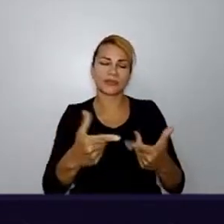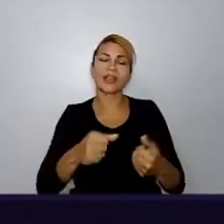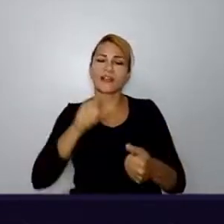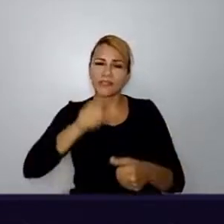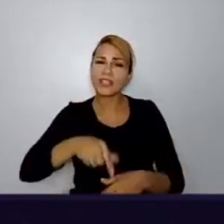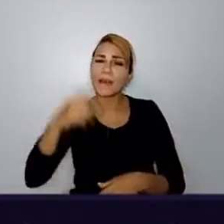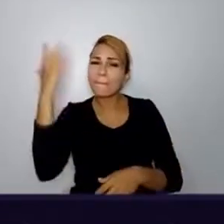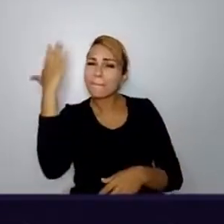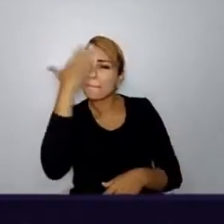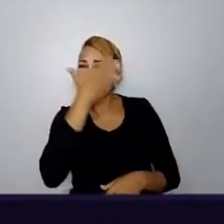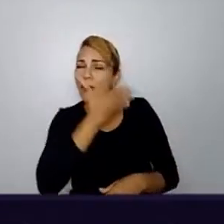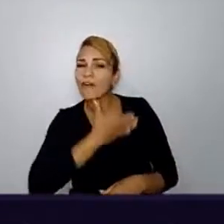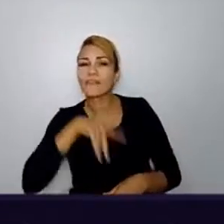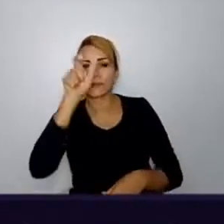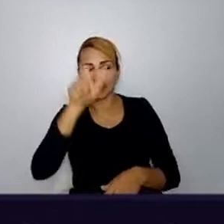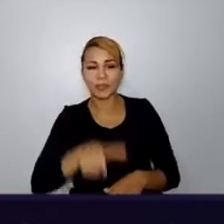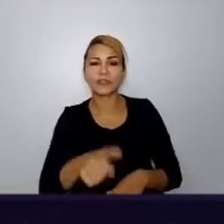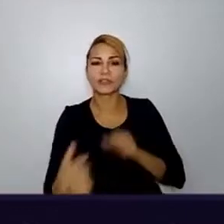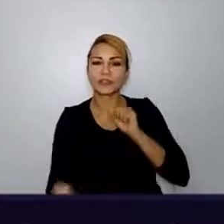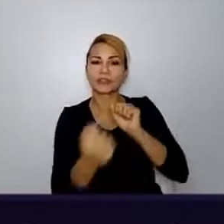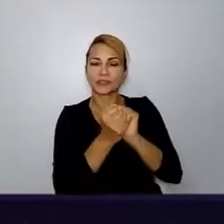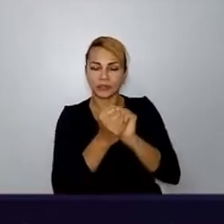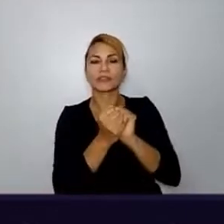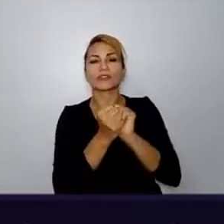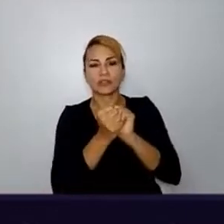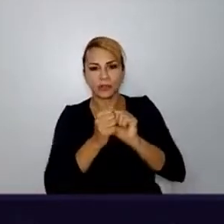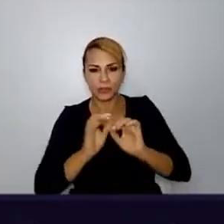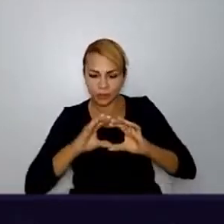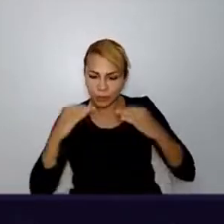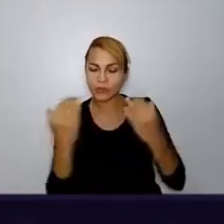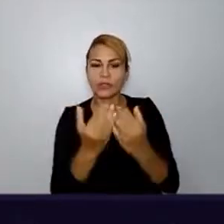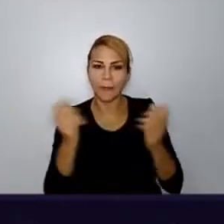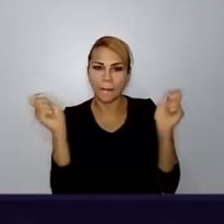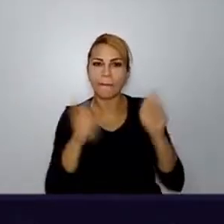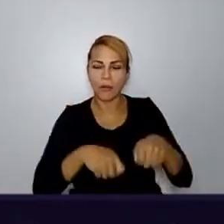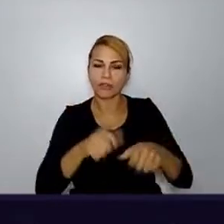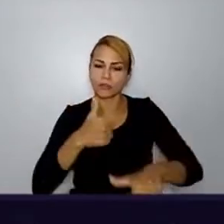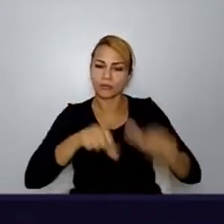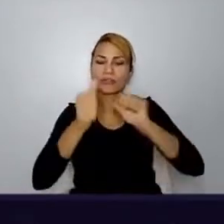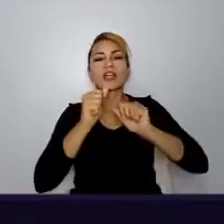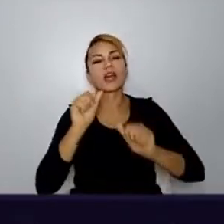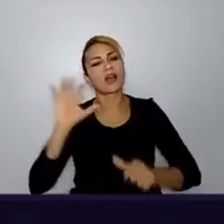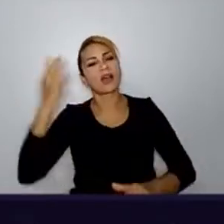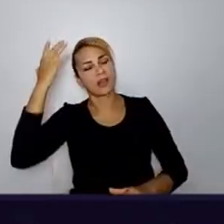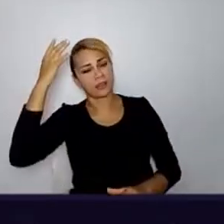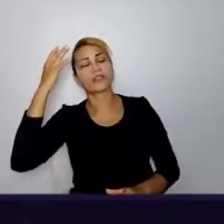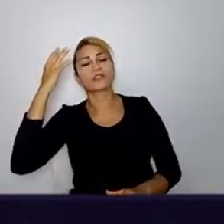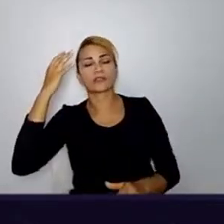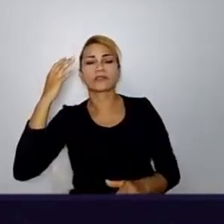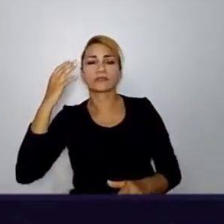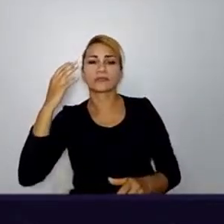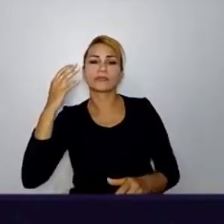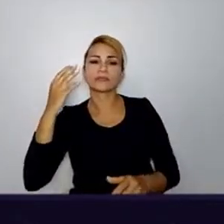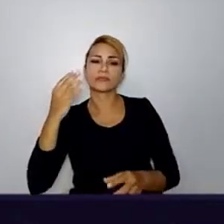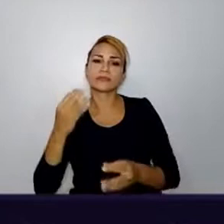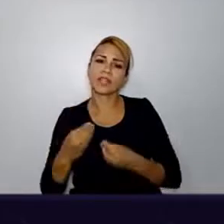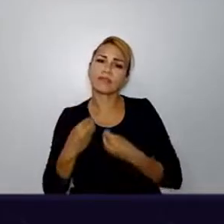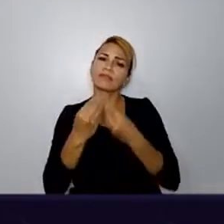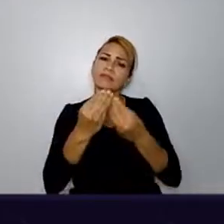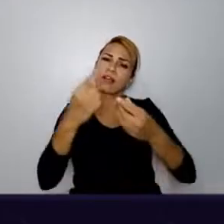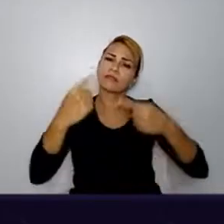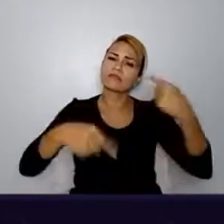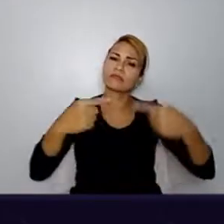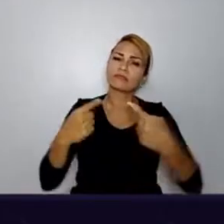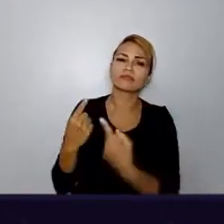uma pessoa junto com a rede pode mudar, sim, a realidade das democracias, trazer o debate, a conversa,